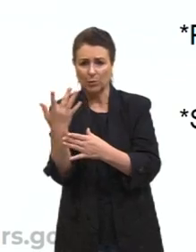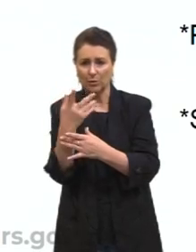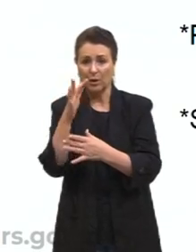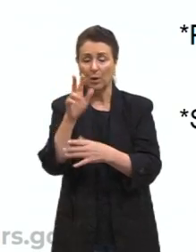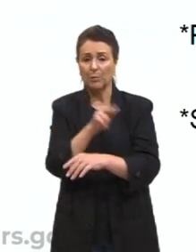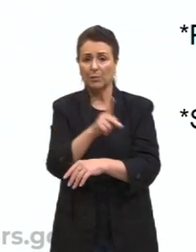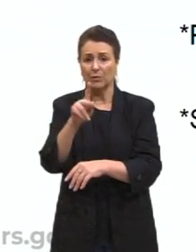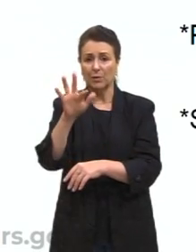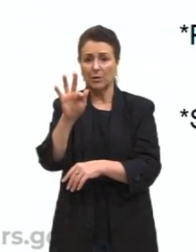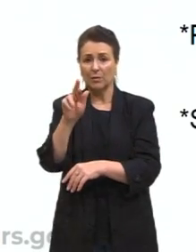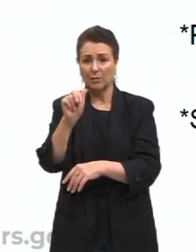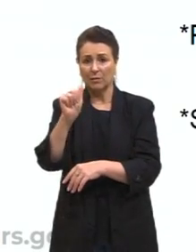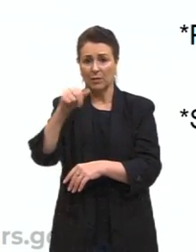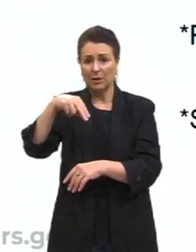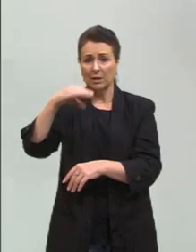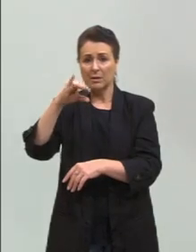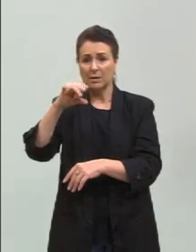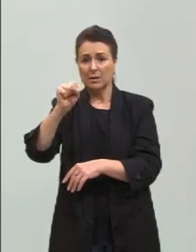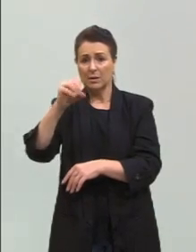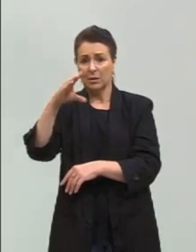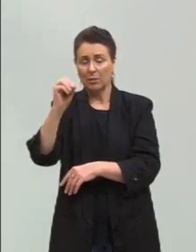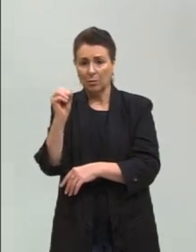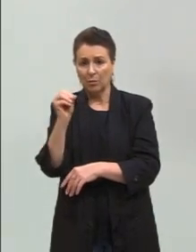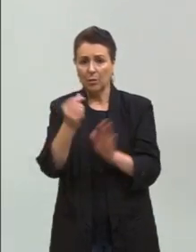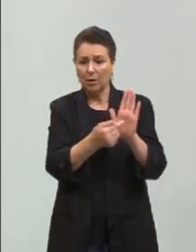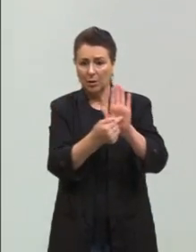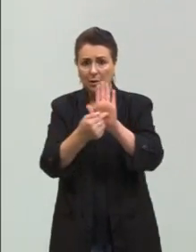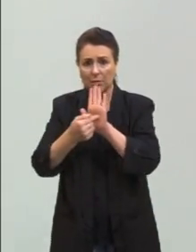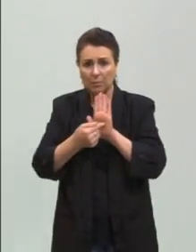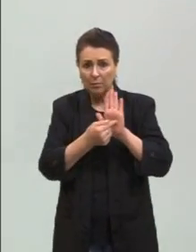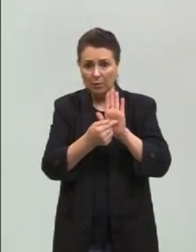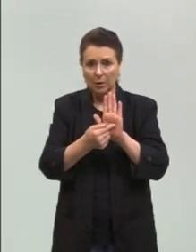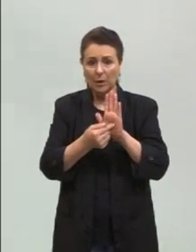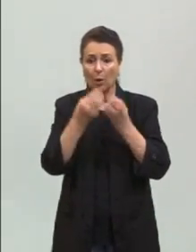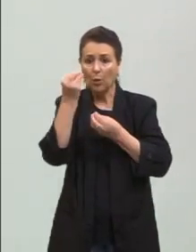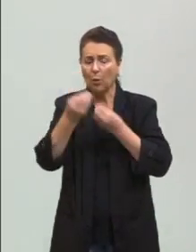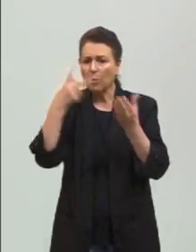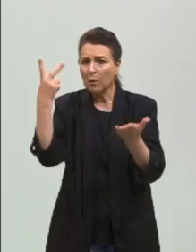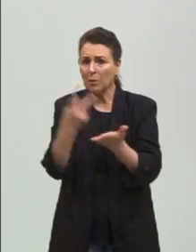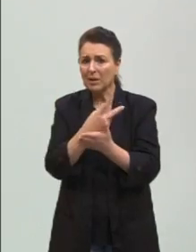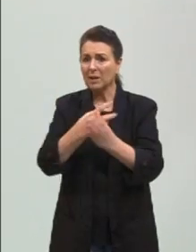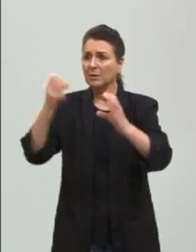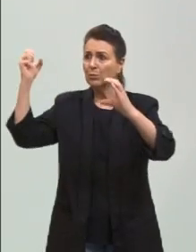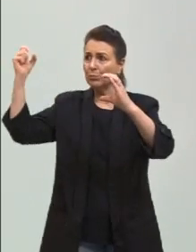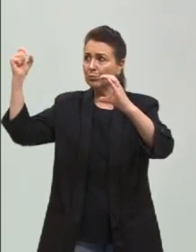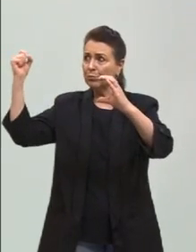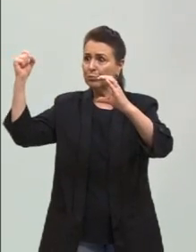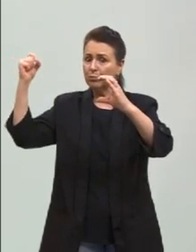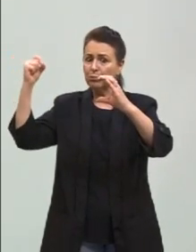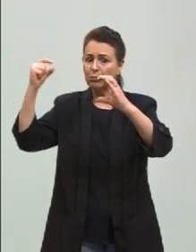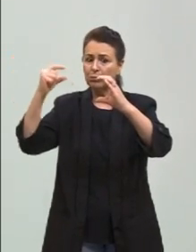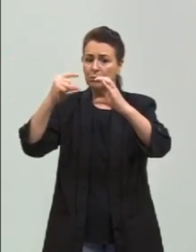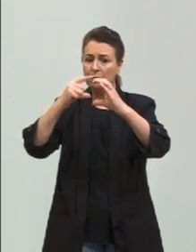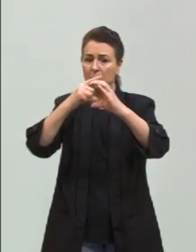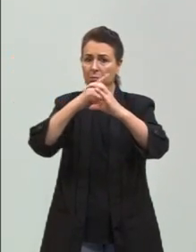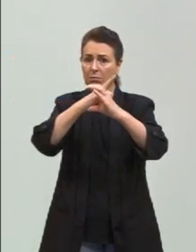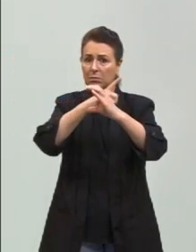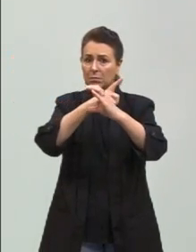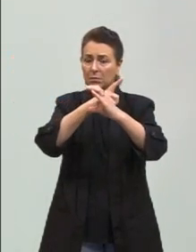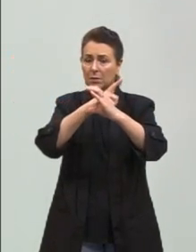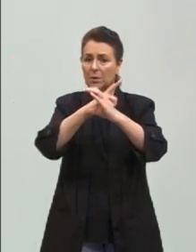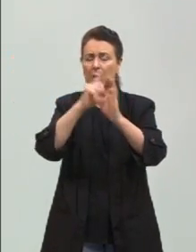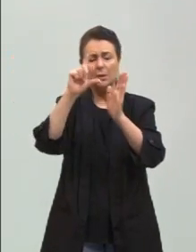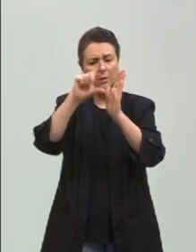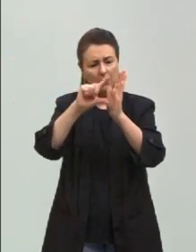também vocês podem procurar, ele mostra justamente esse aquecimento global, essa questão relacionada a isso. E tentar